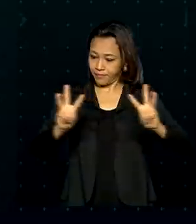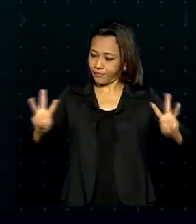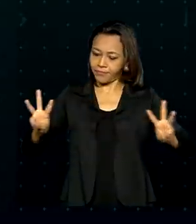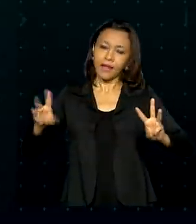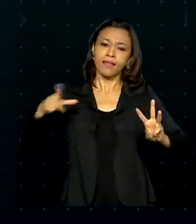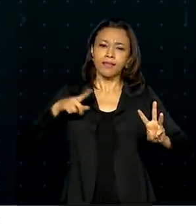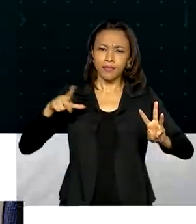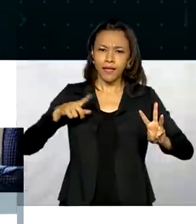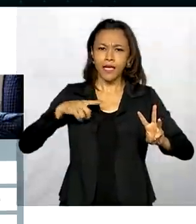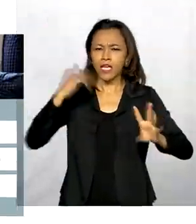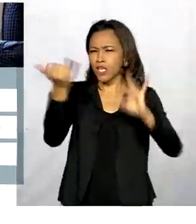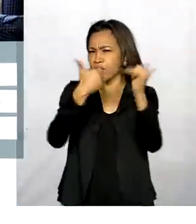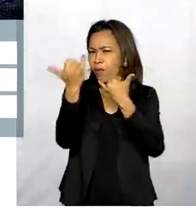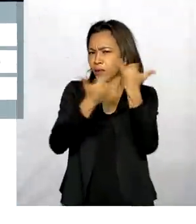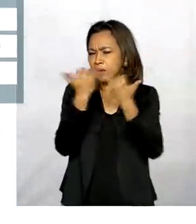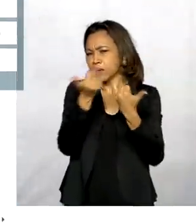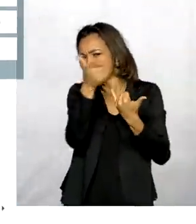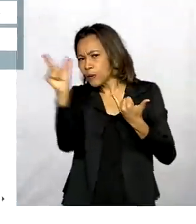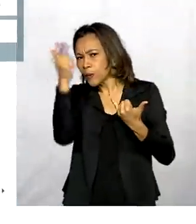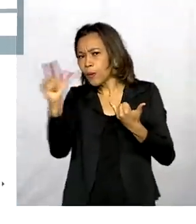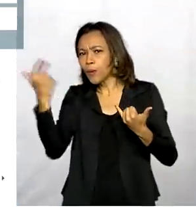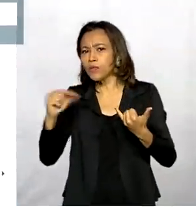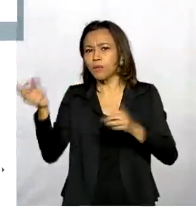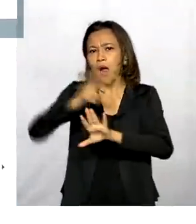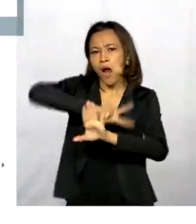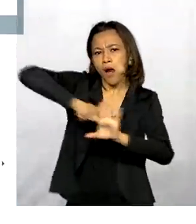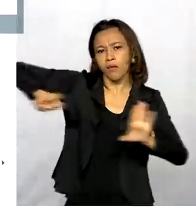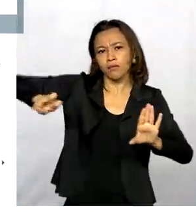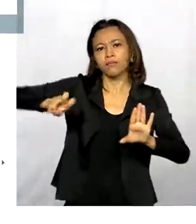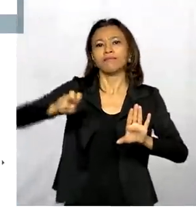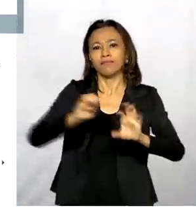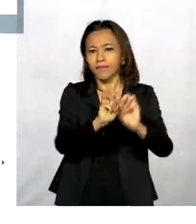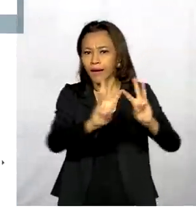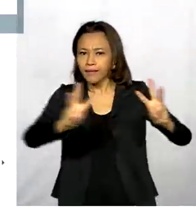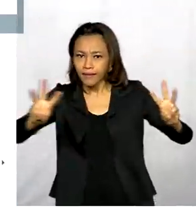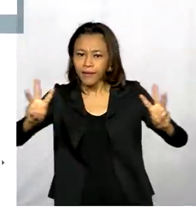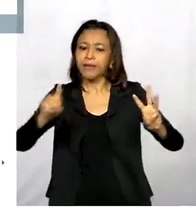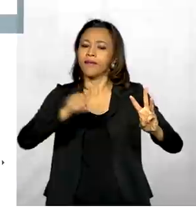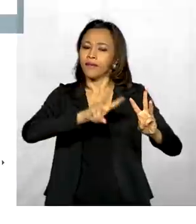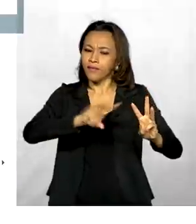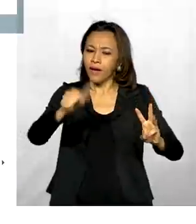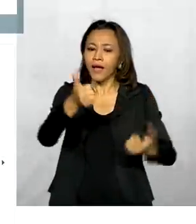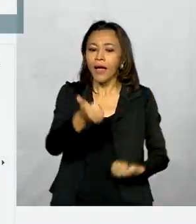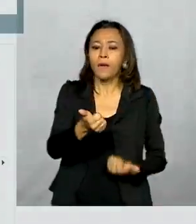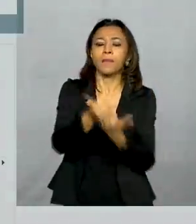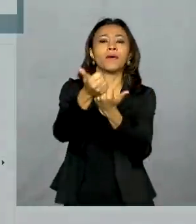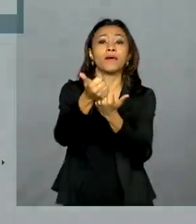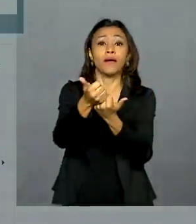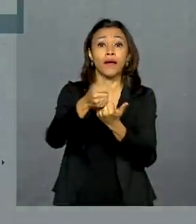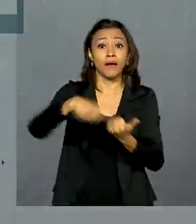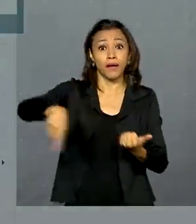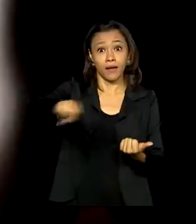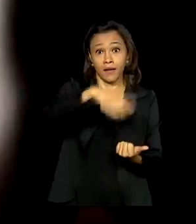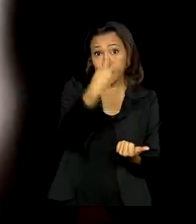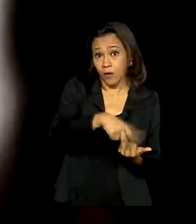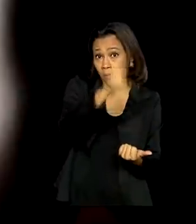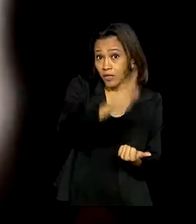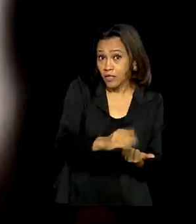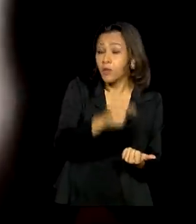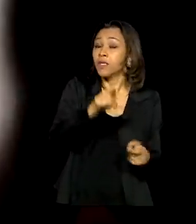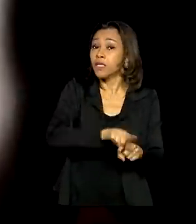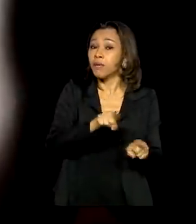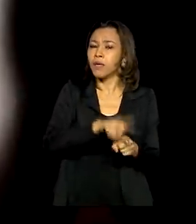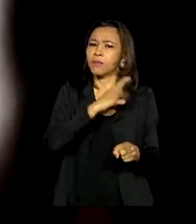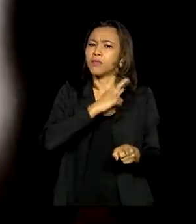estatísticas e outras informações sobre fraudes e golpes e vai facilitar a cooperação de autoridades brasileiras e estrangeiras no